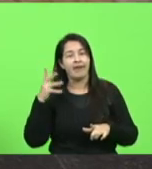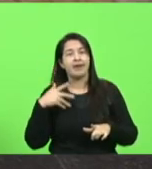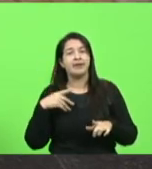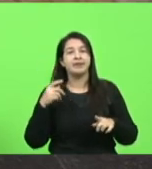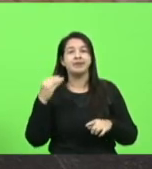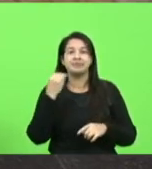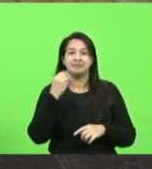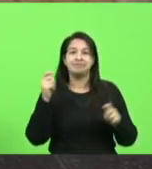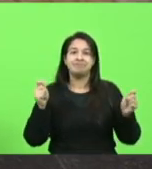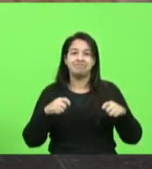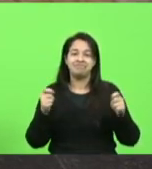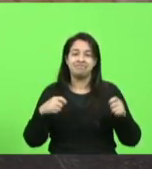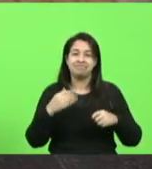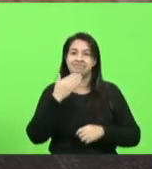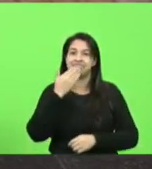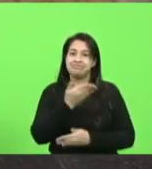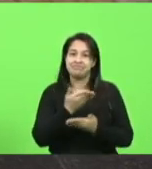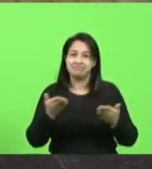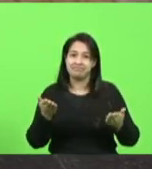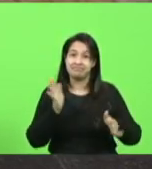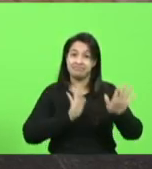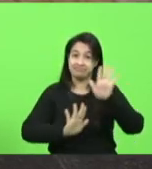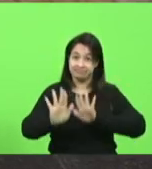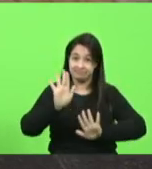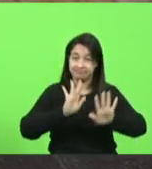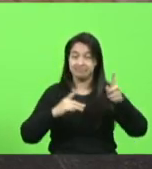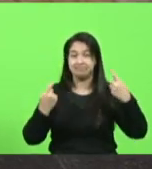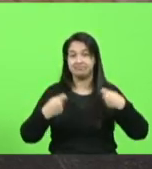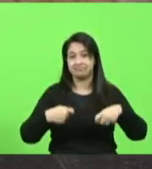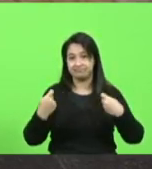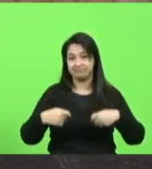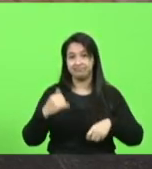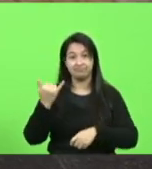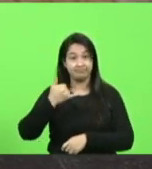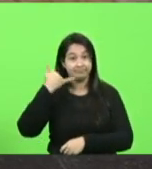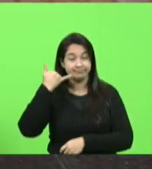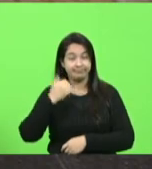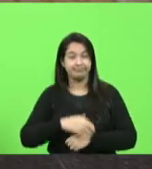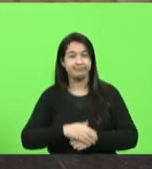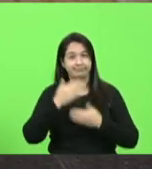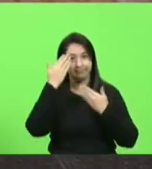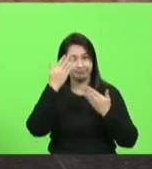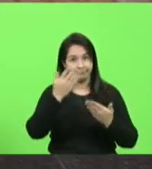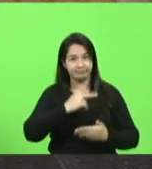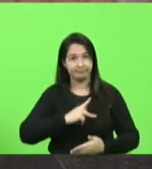pedido para a sociedade catarinense ficar atenta a esse tipo de ligação. Obrigado, presidente.